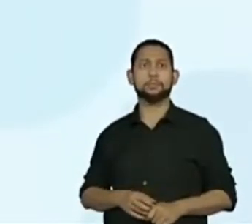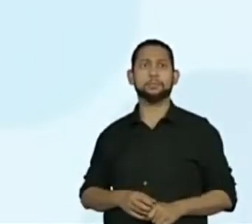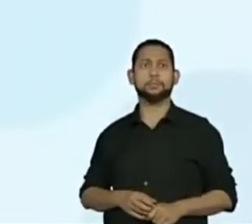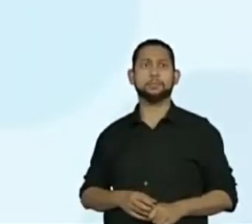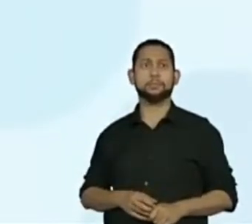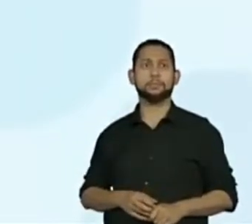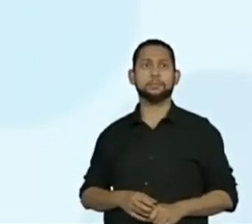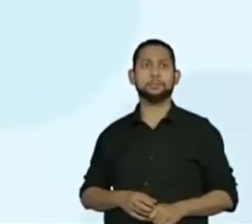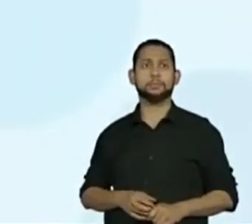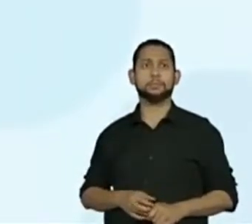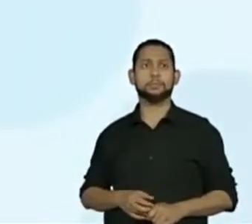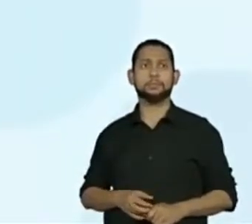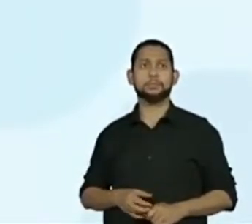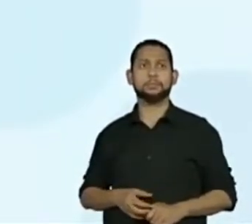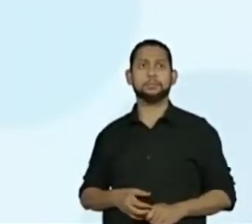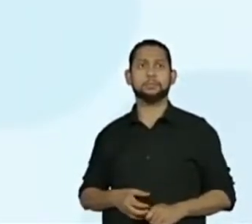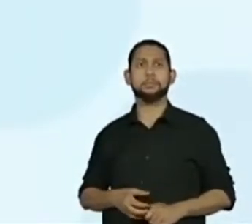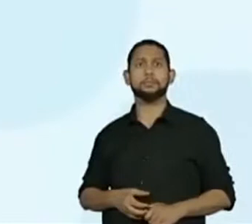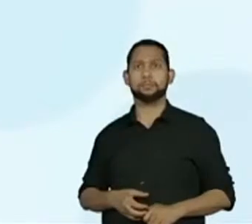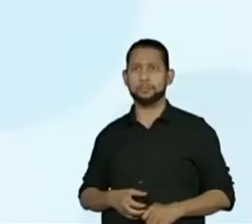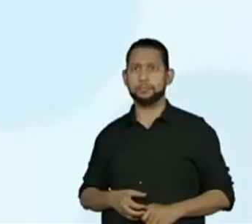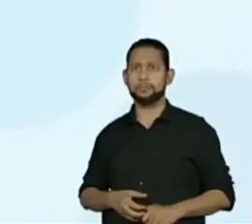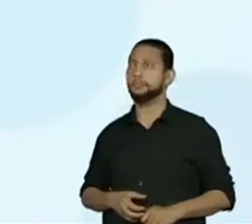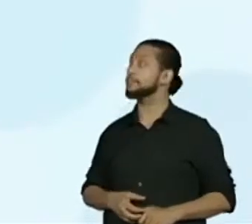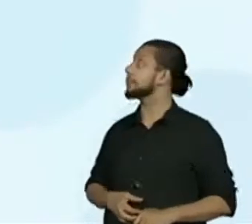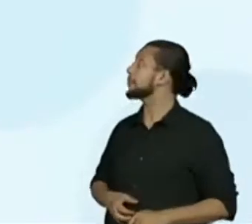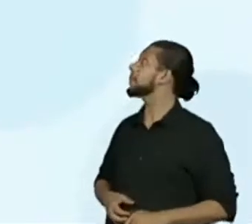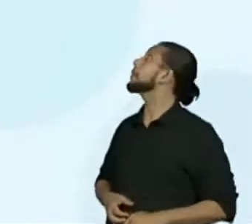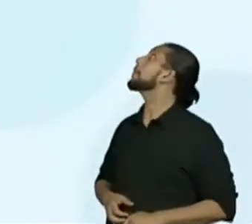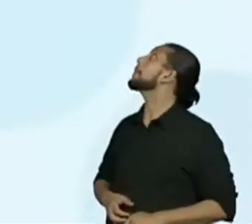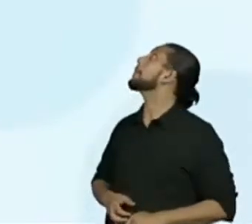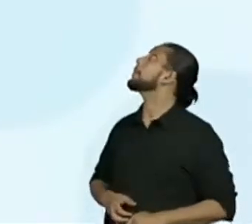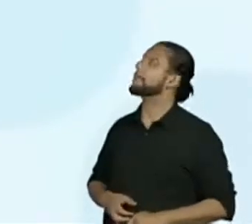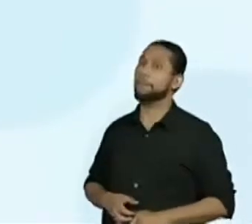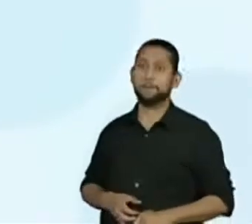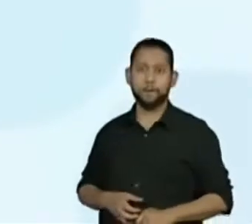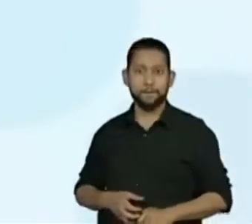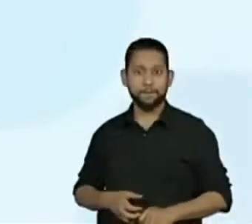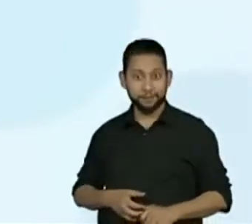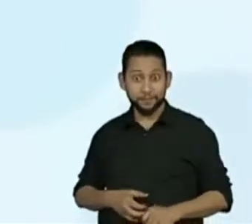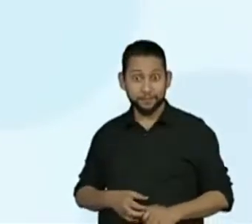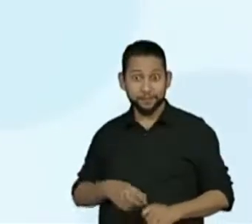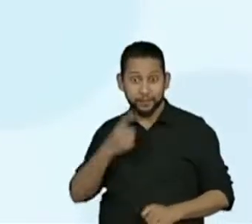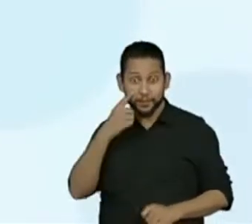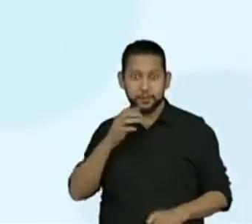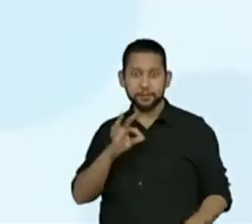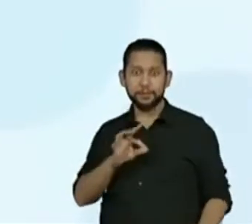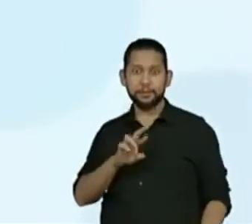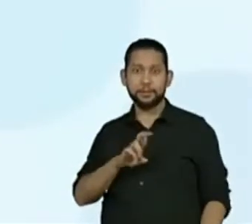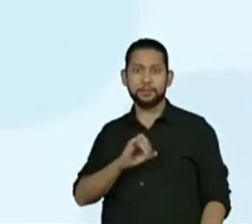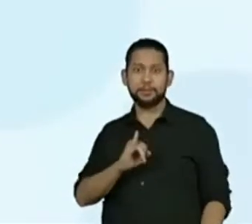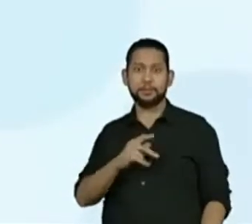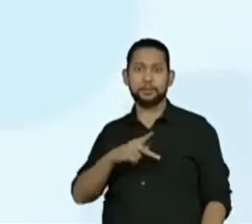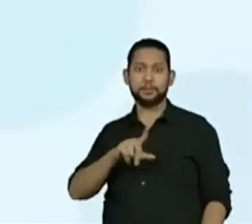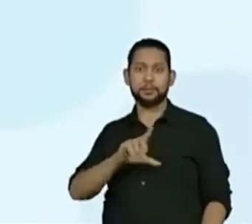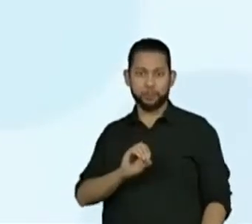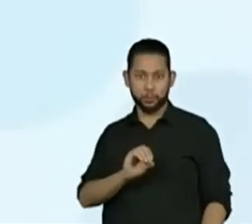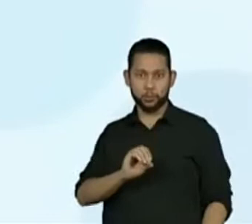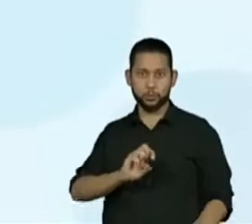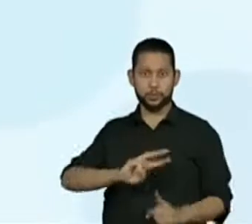Muito obrigada. Pode ir. Triplicar a receita. O triplo da receita agora.